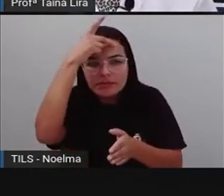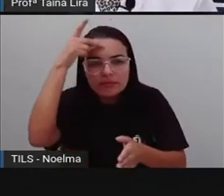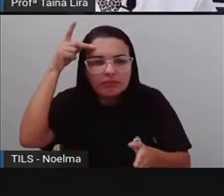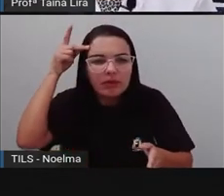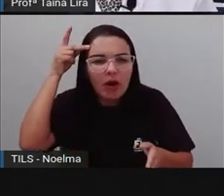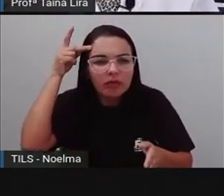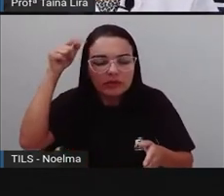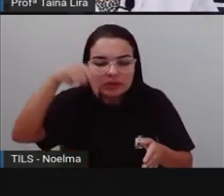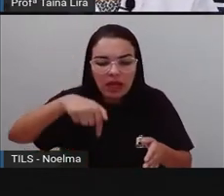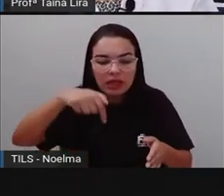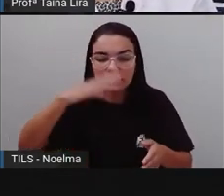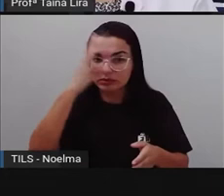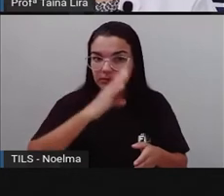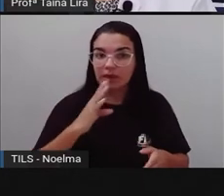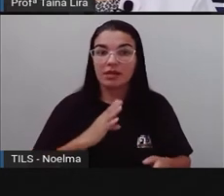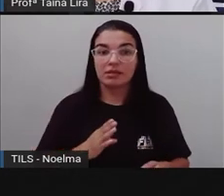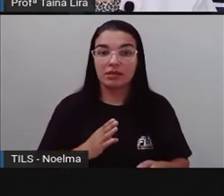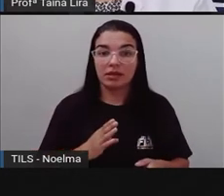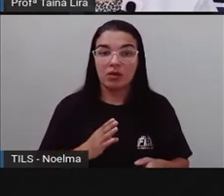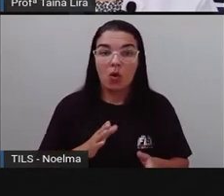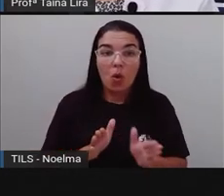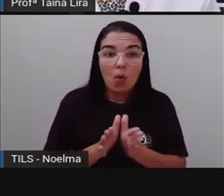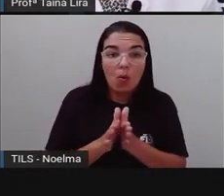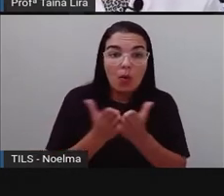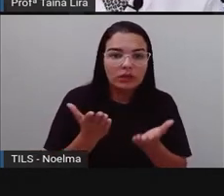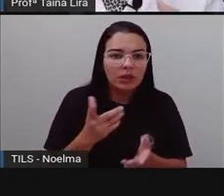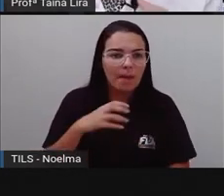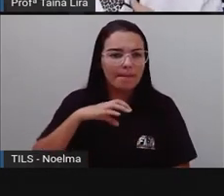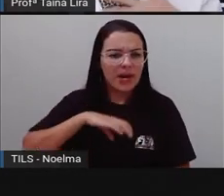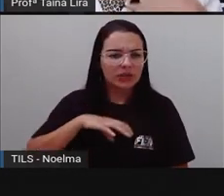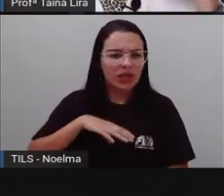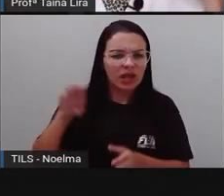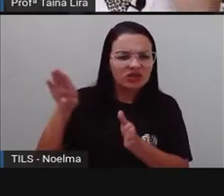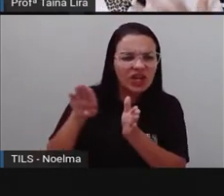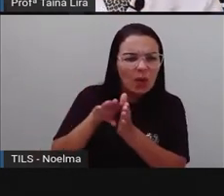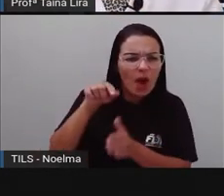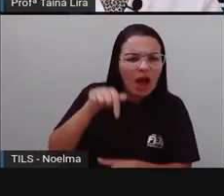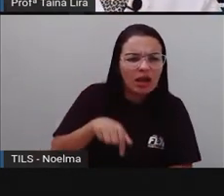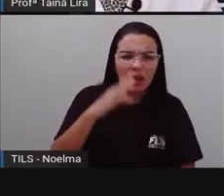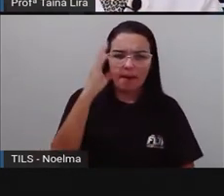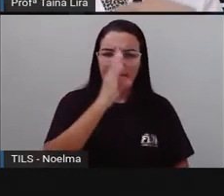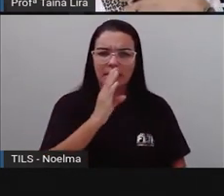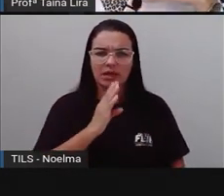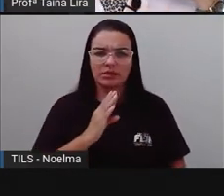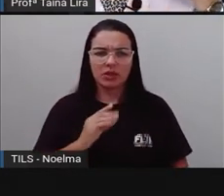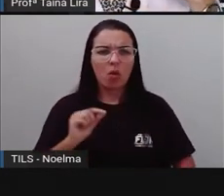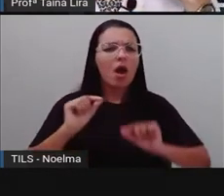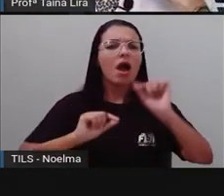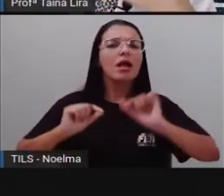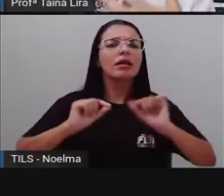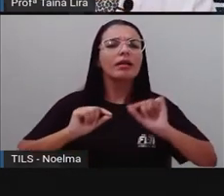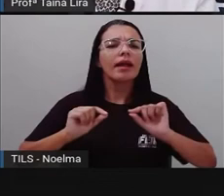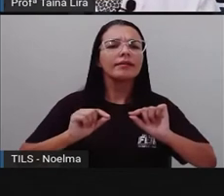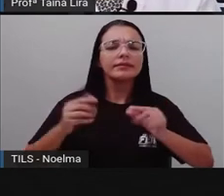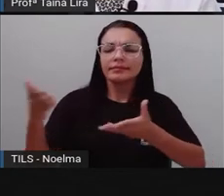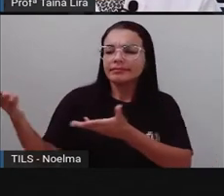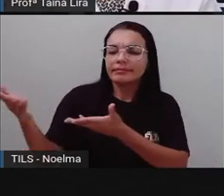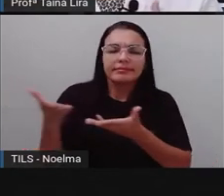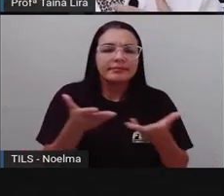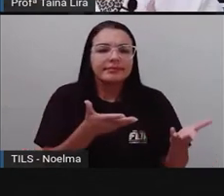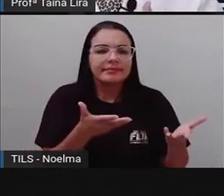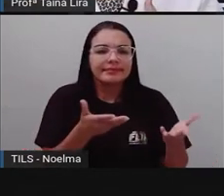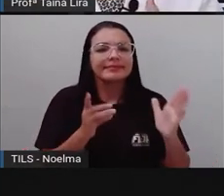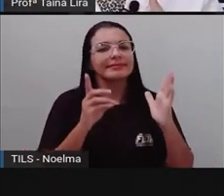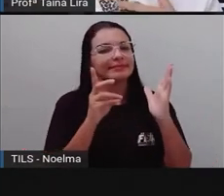foram recebidos pelos indígenas. E aí, Pró, o que aconteceu? Os portugueses colonizaram o